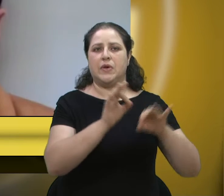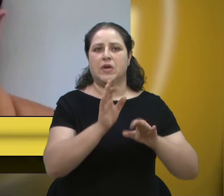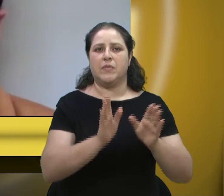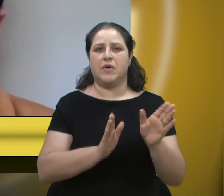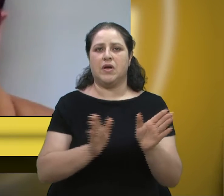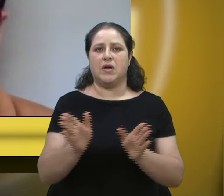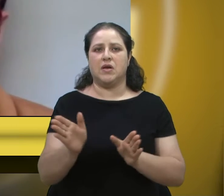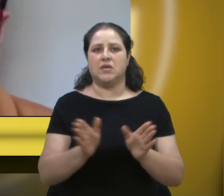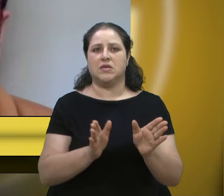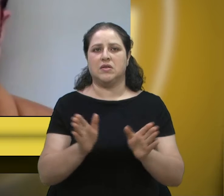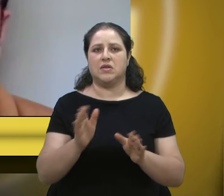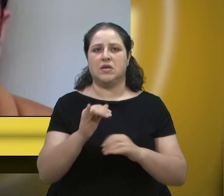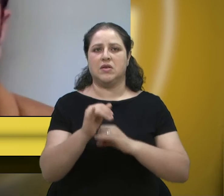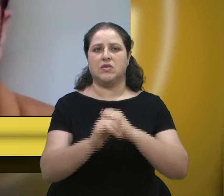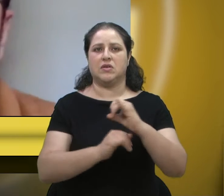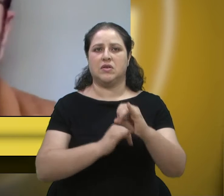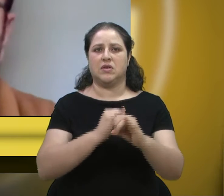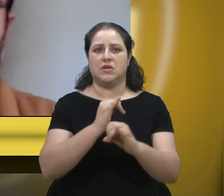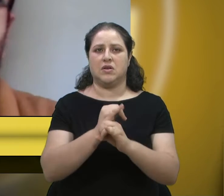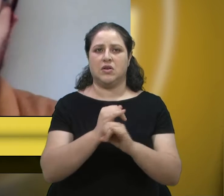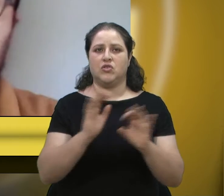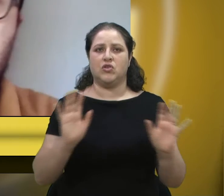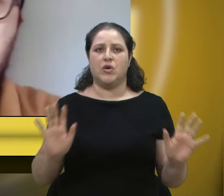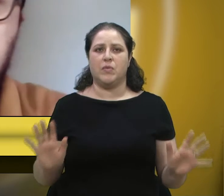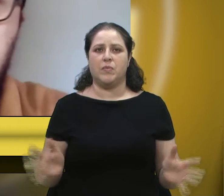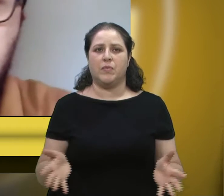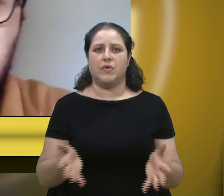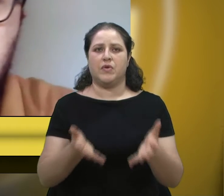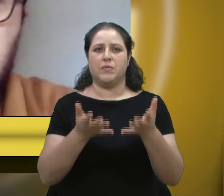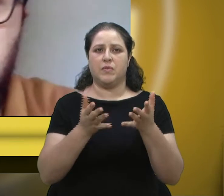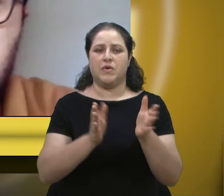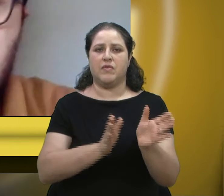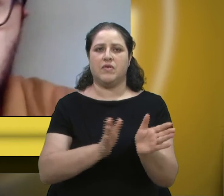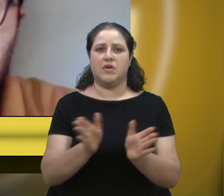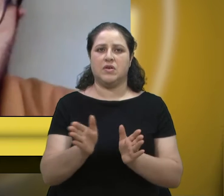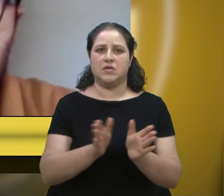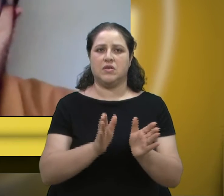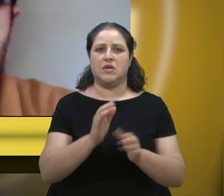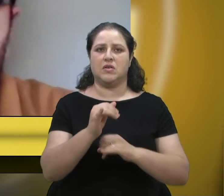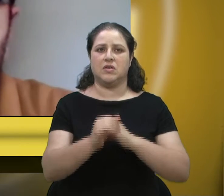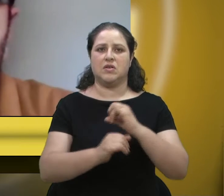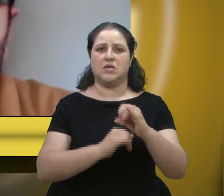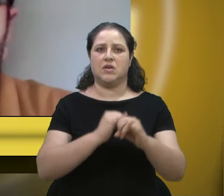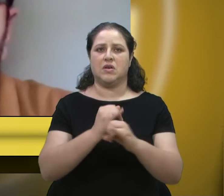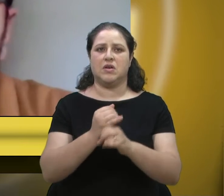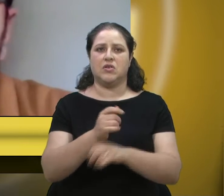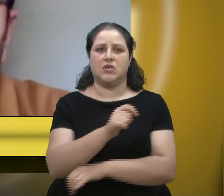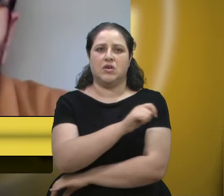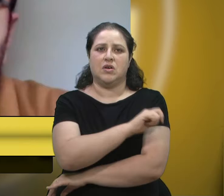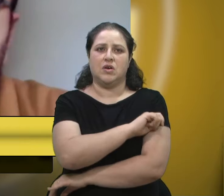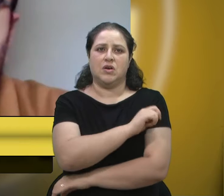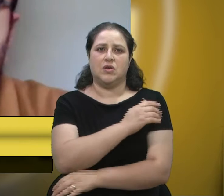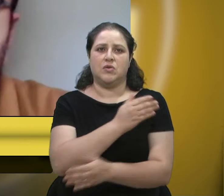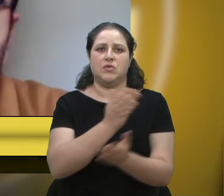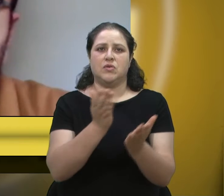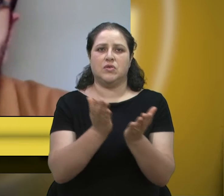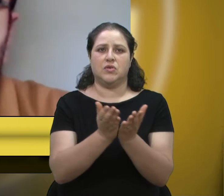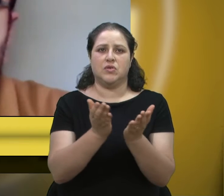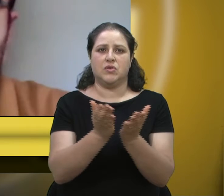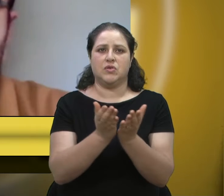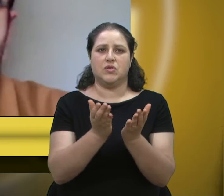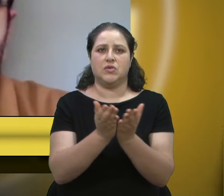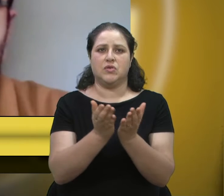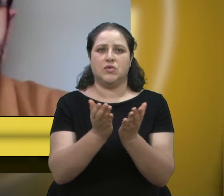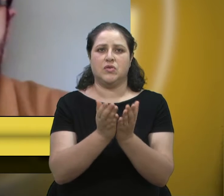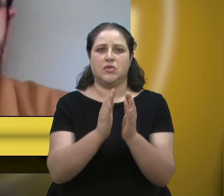à internet, né, promove o acesso à internet dos nossos estudantes da rede municipal